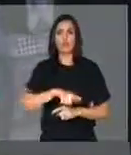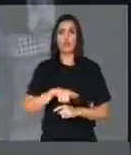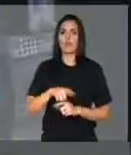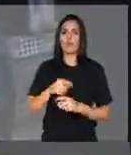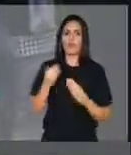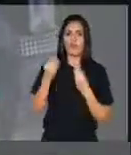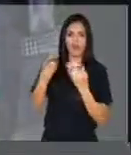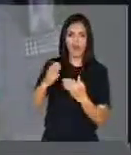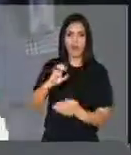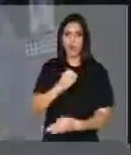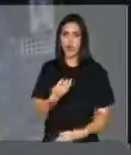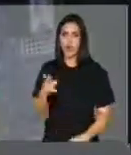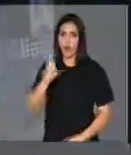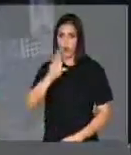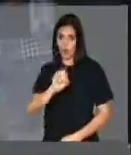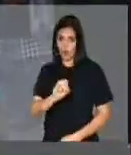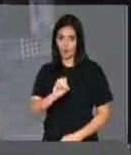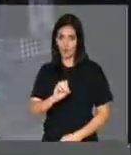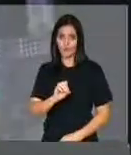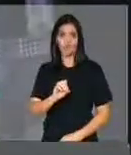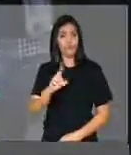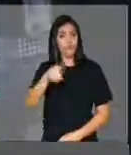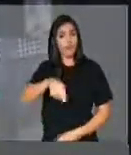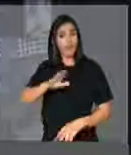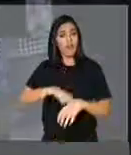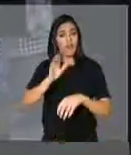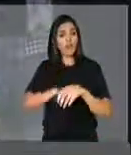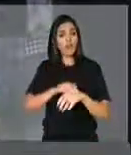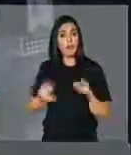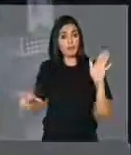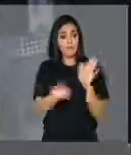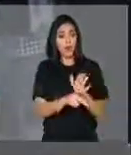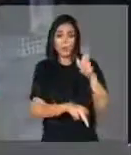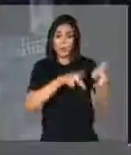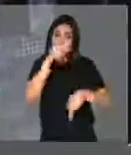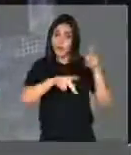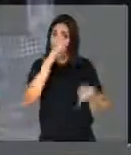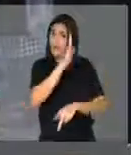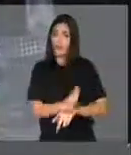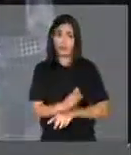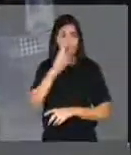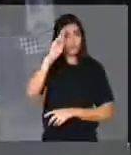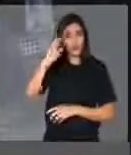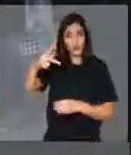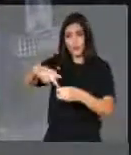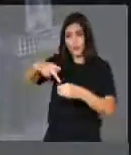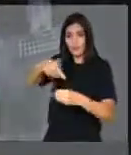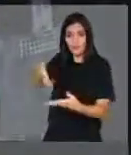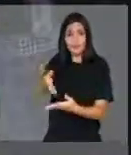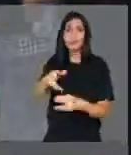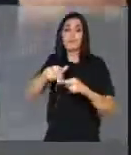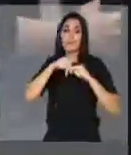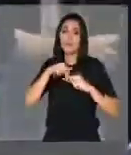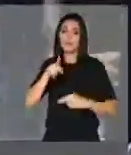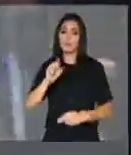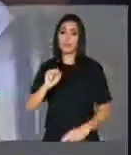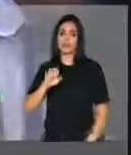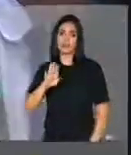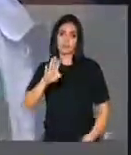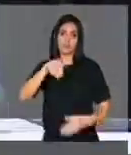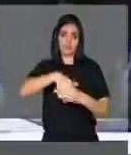o ouro, é mais uma vez entregar o que pertence à nação brasileira. Por isso o PSB vota sim. PSL.